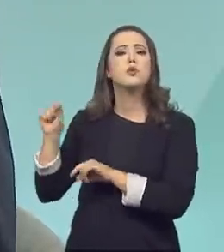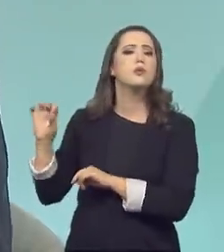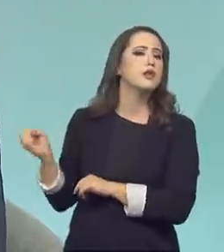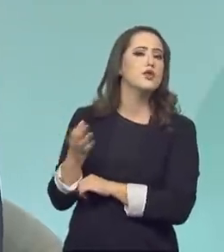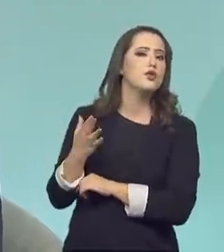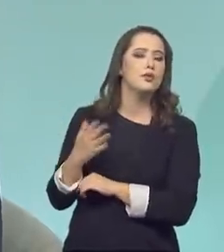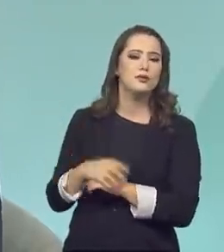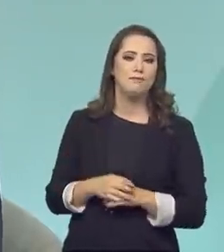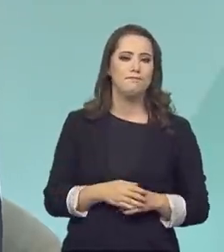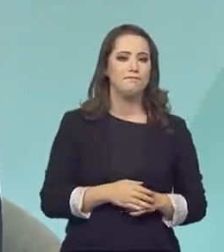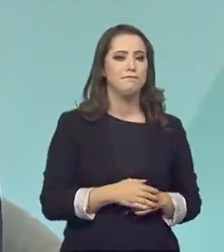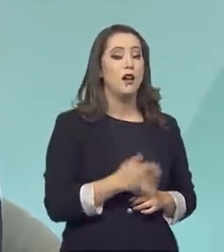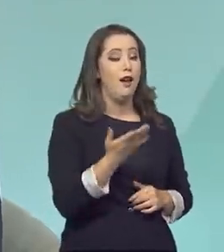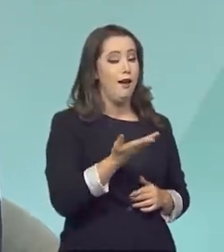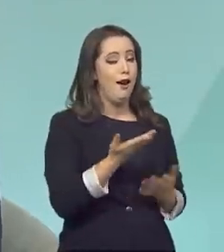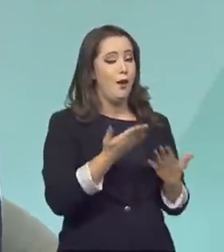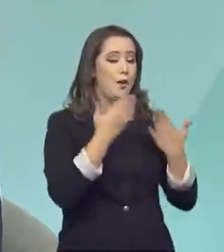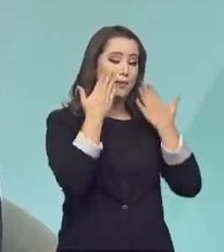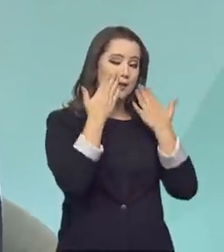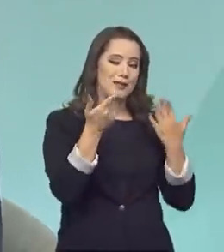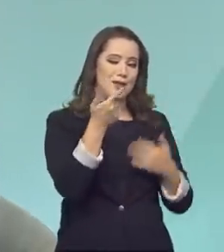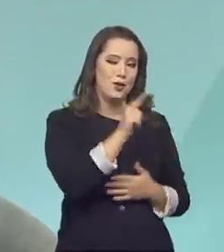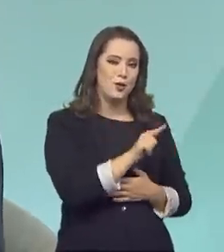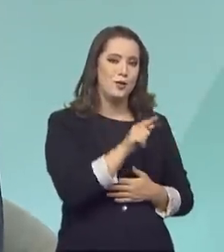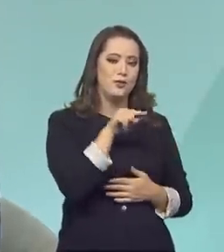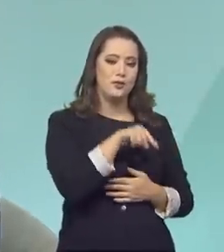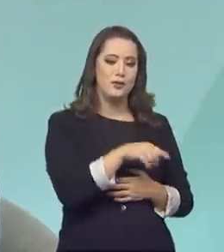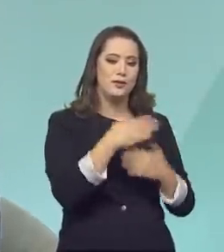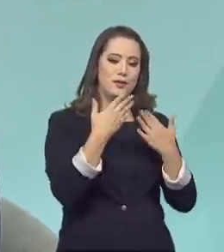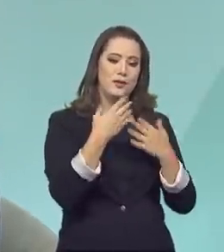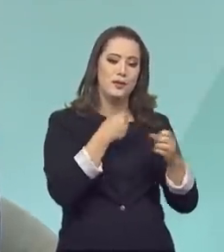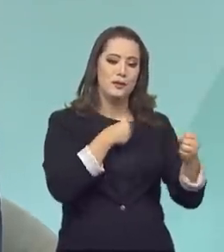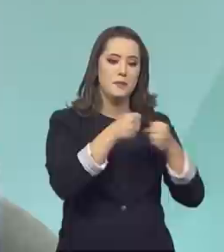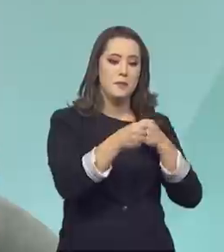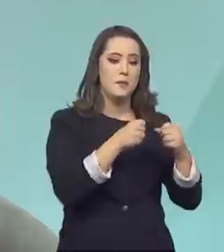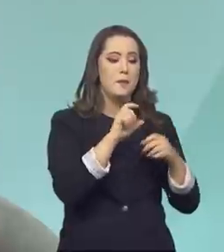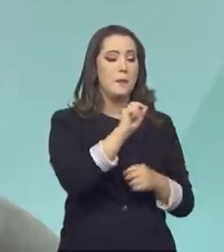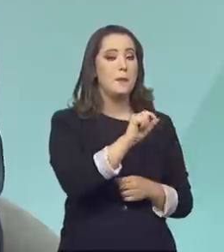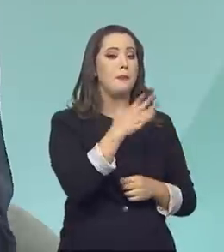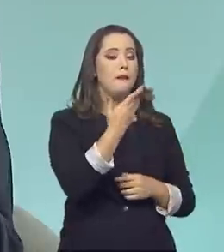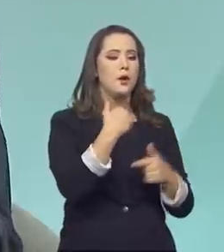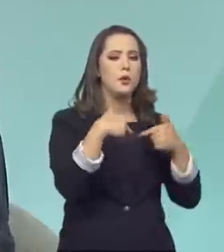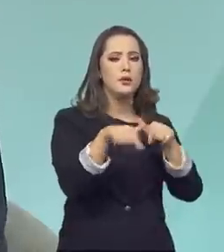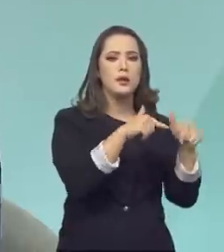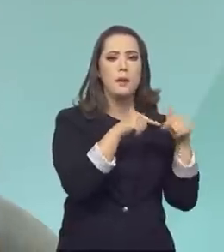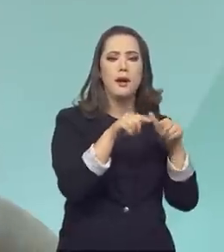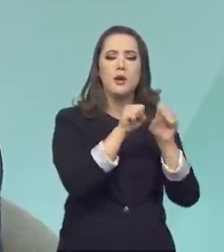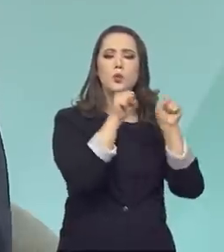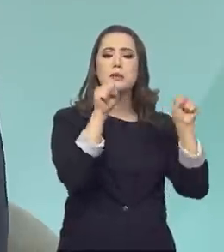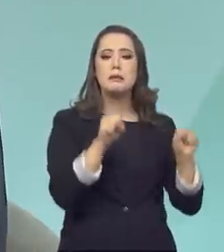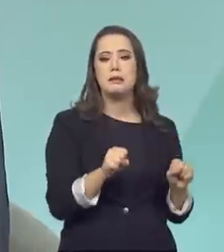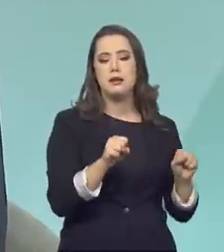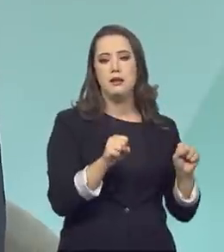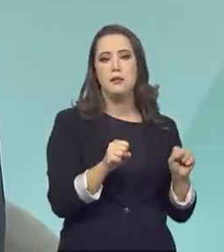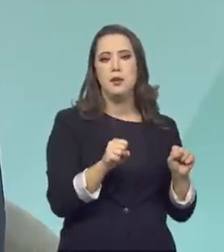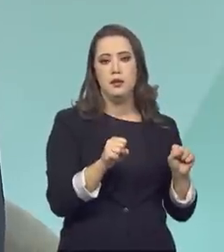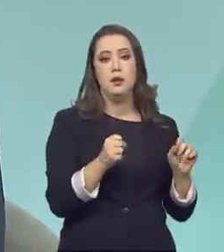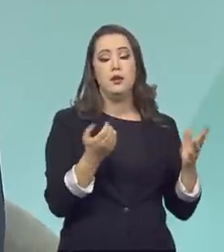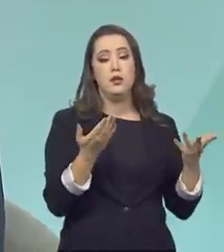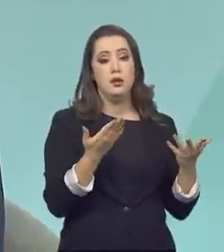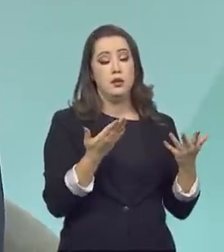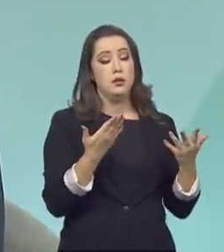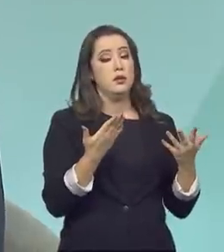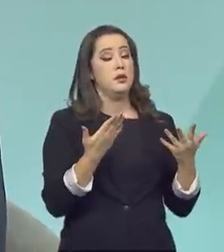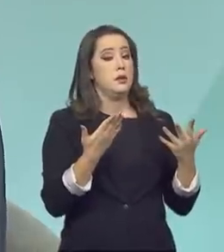retorno a um ponto que eu apresentei nessa reunião, nessa entrevista, que é o funcionamento do sistema da infraestrutura da